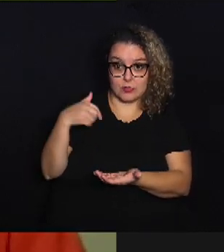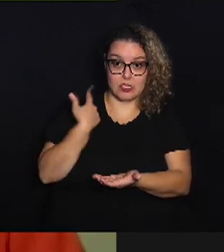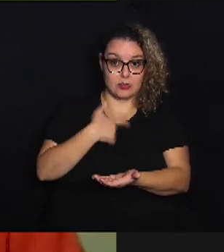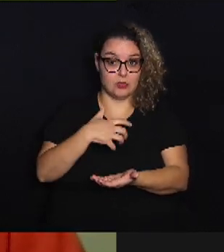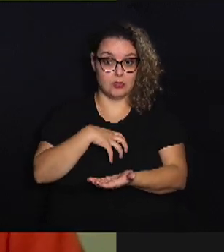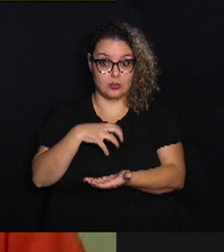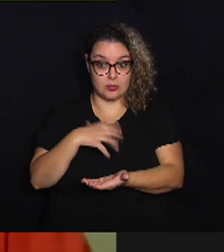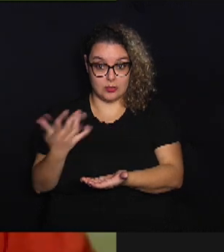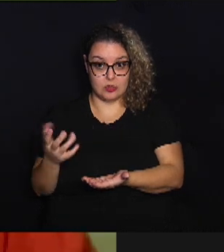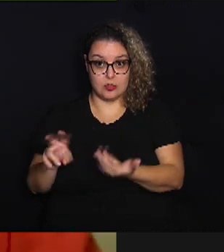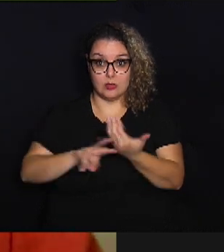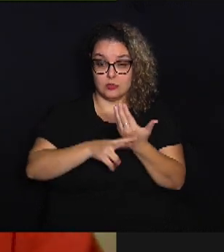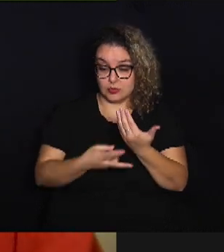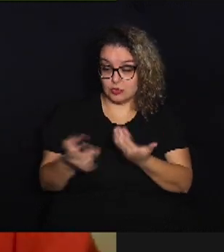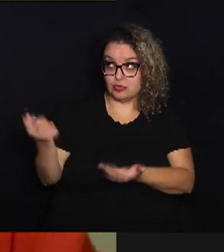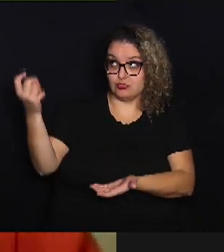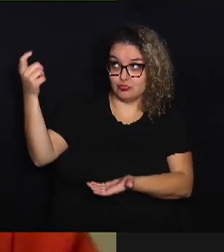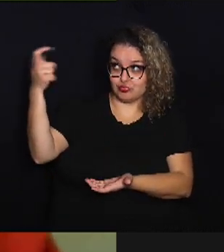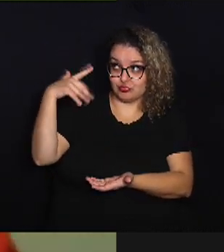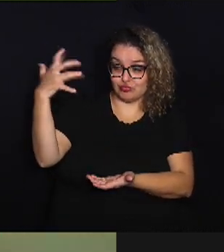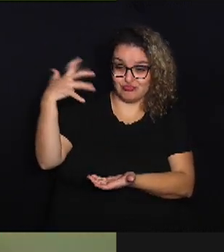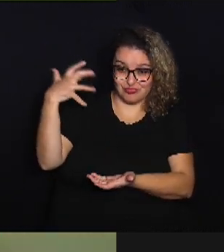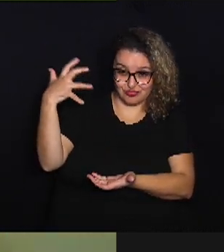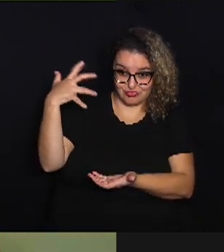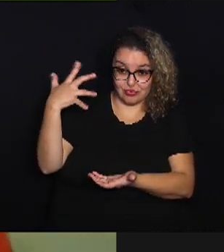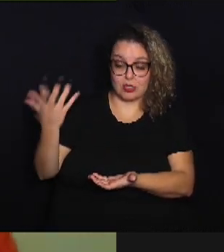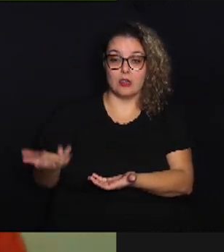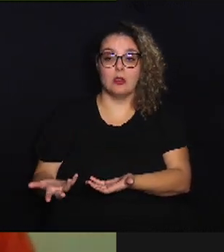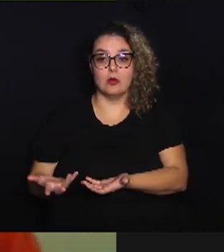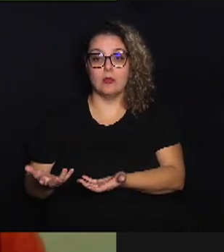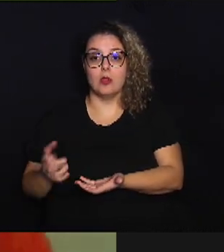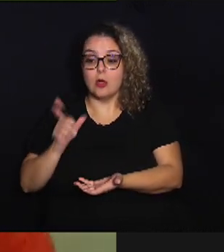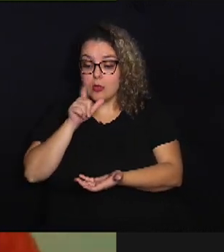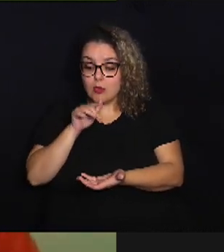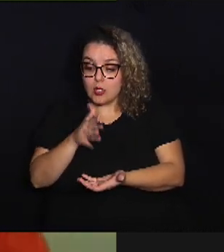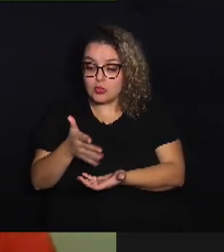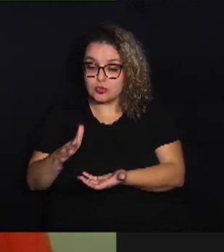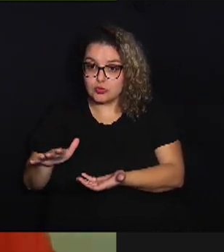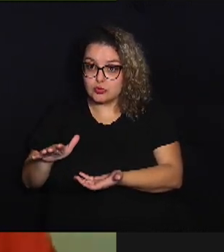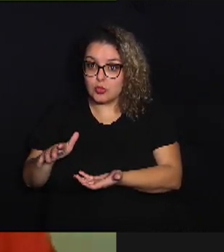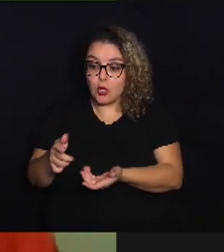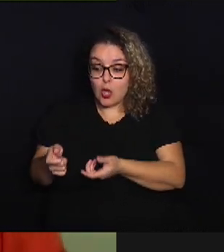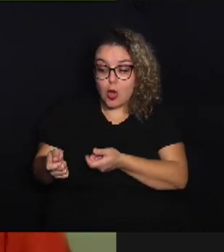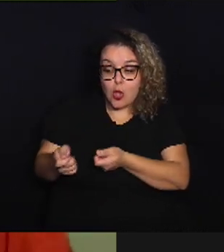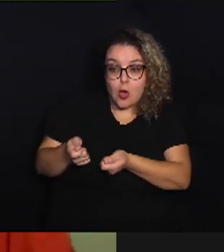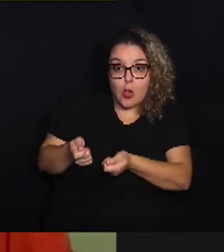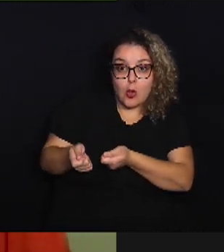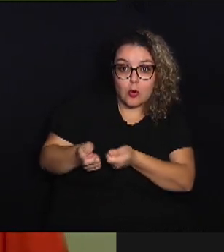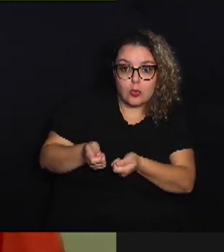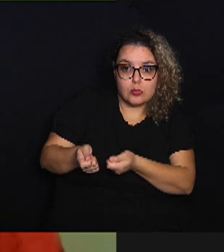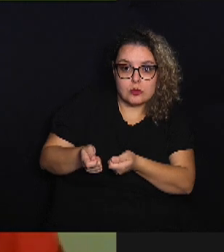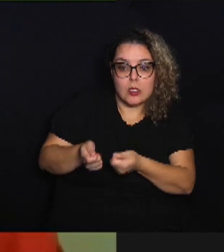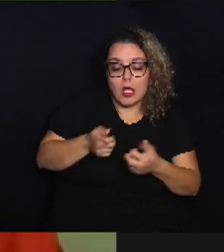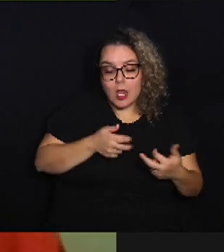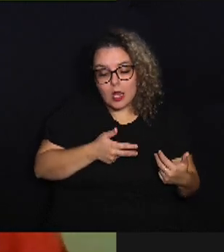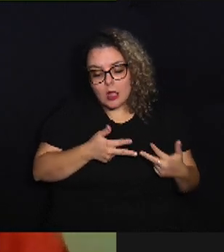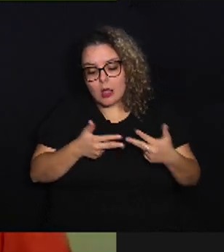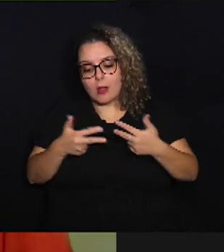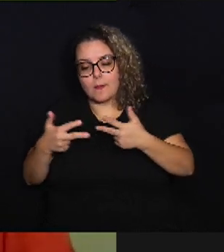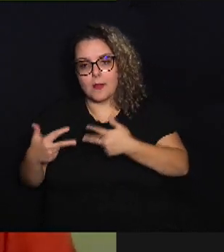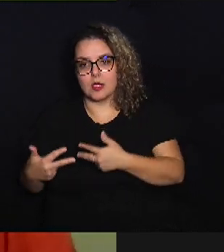aqui os efeitos diretos do sol, os oceanos, eles controlam, ajudam a padronizar